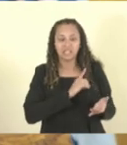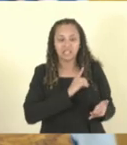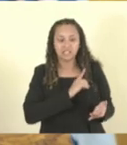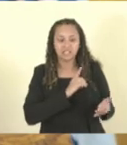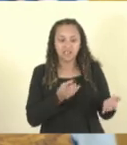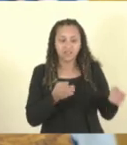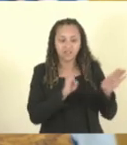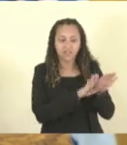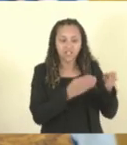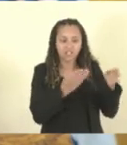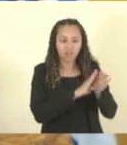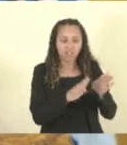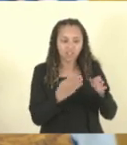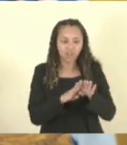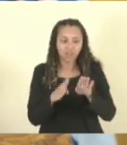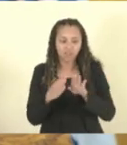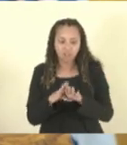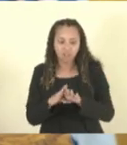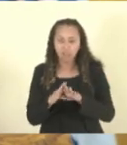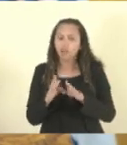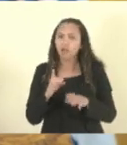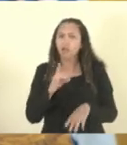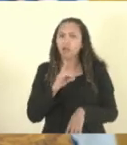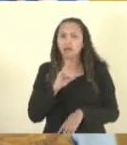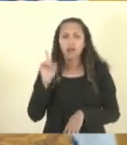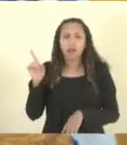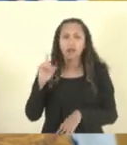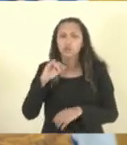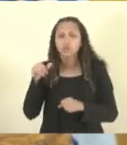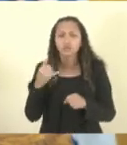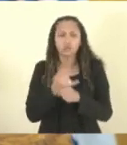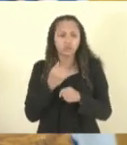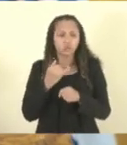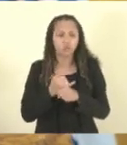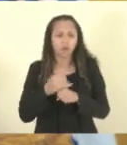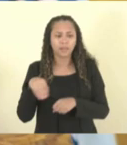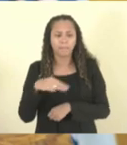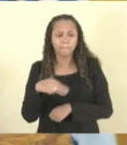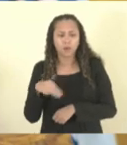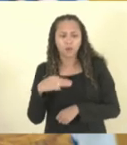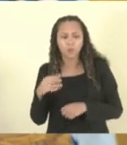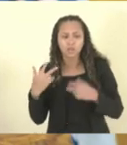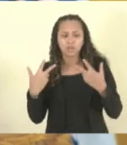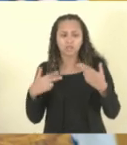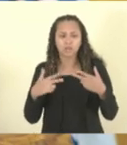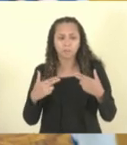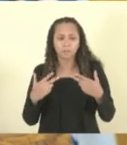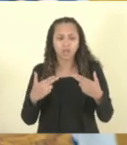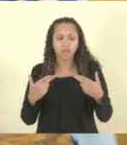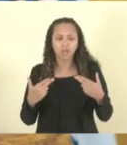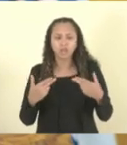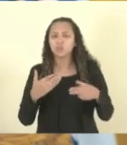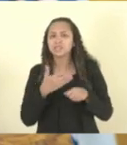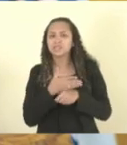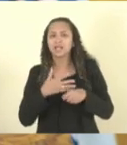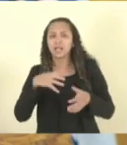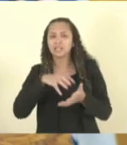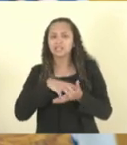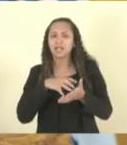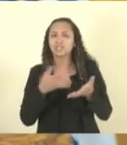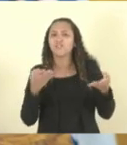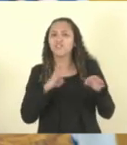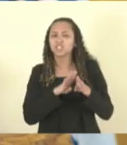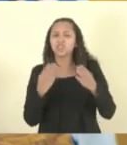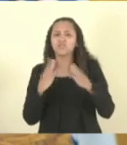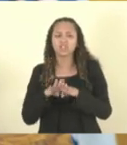do Estado do Espírito Santo, Delegacia do Centro fechada, Jucutuquara fechada, Maruípe fechada e São Pedro. Serra Sede fechada, André